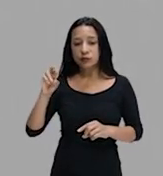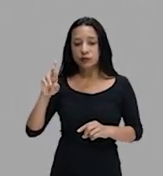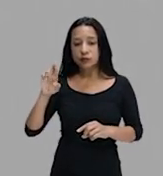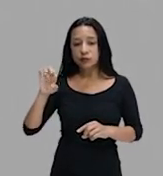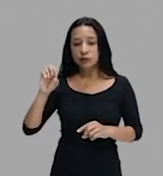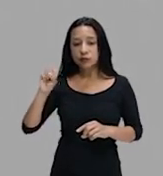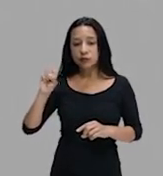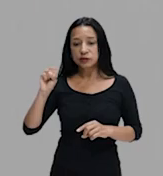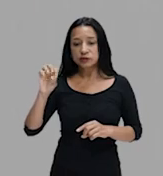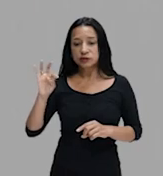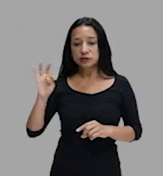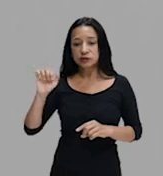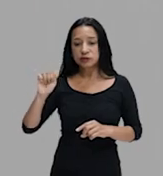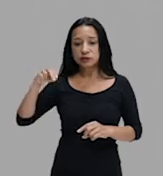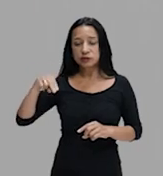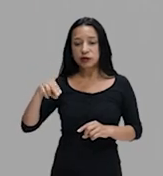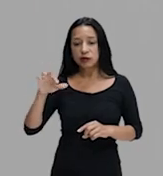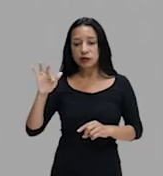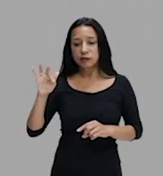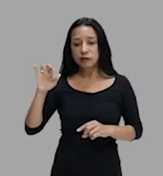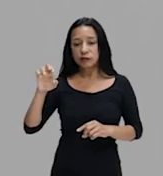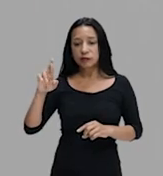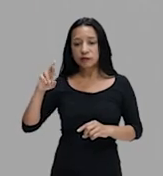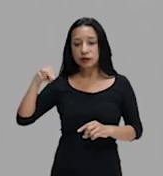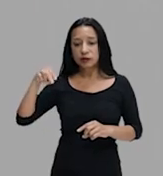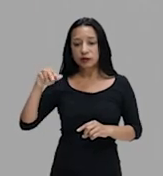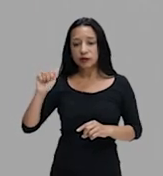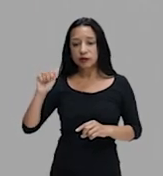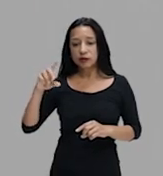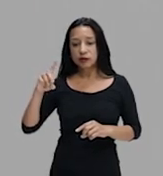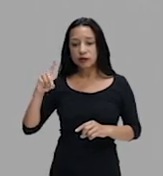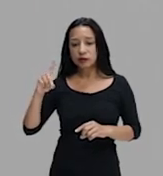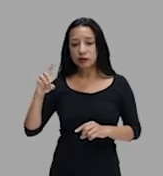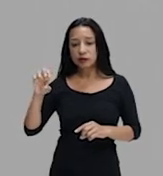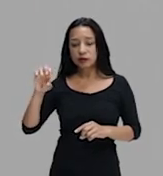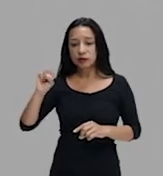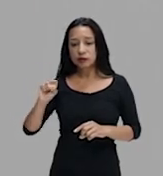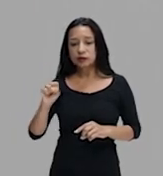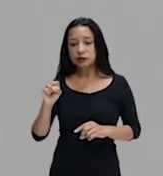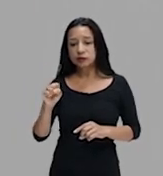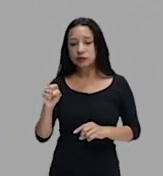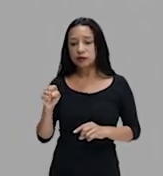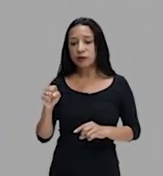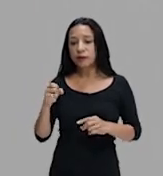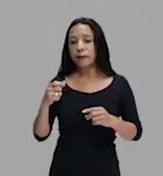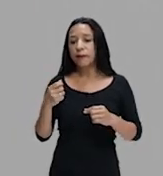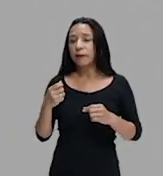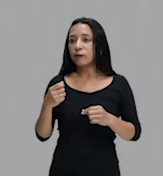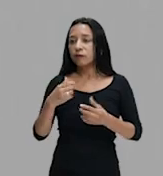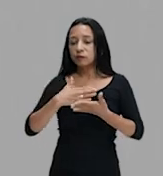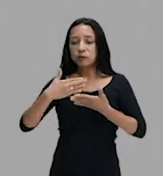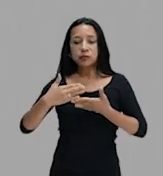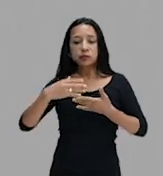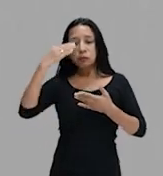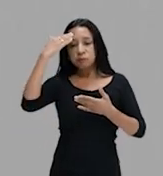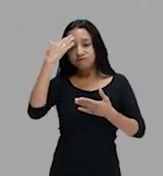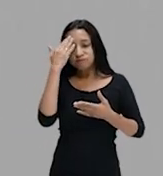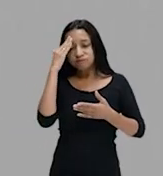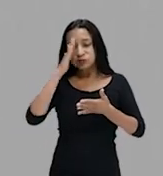racismo no Brasil, se compreender o preconceito do racismo. A obra de Florestan Fernandes